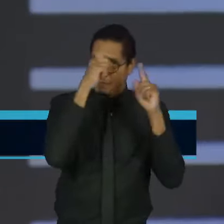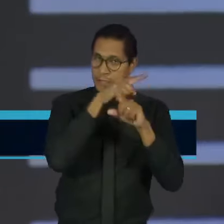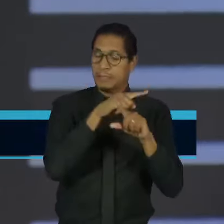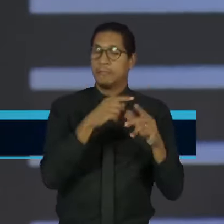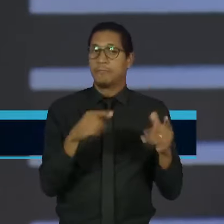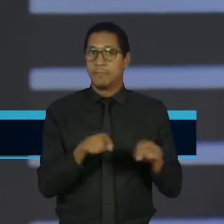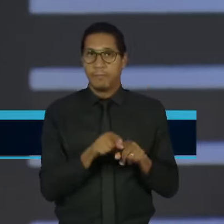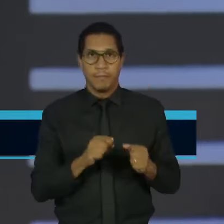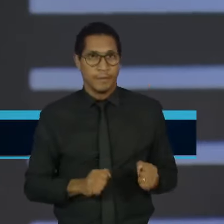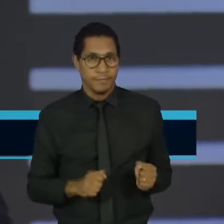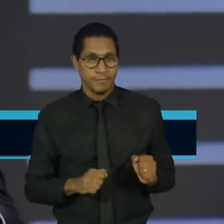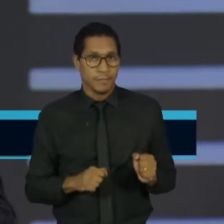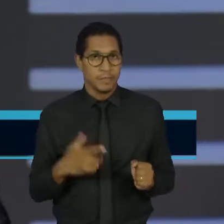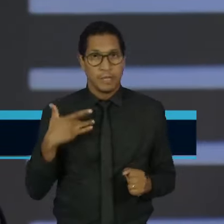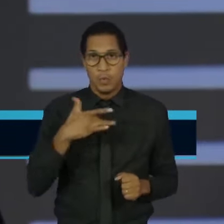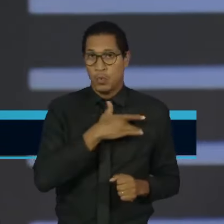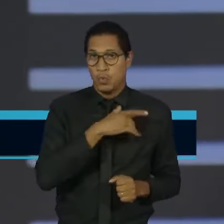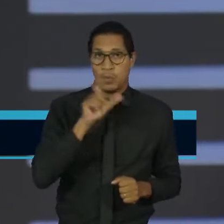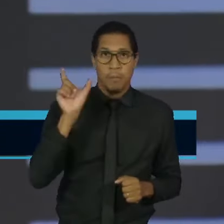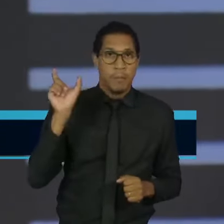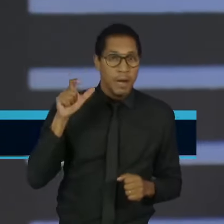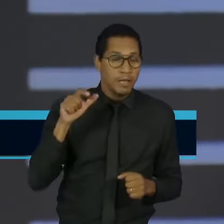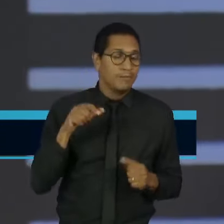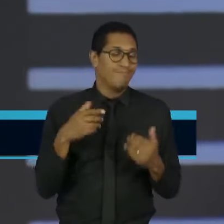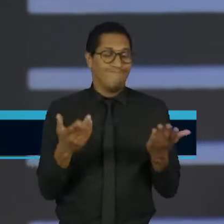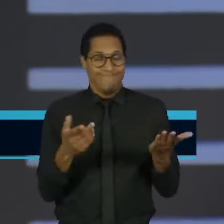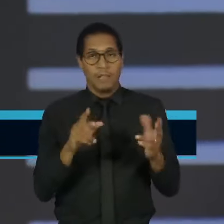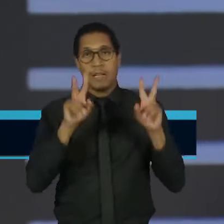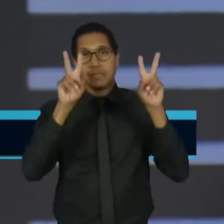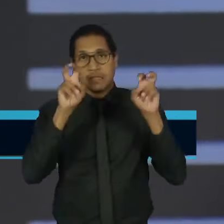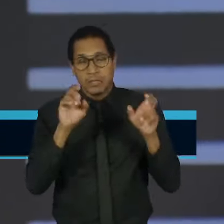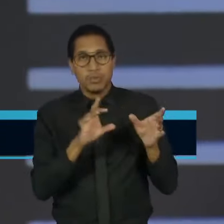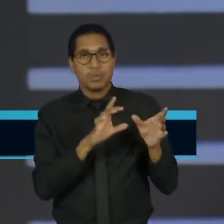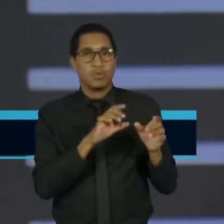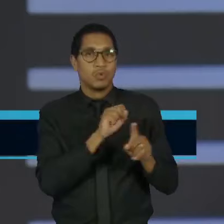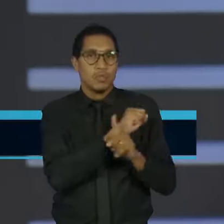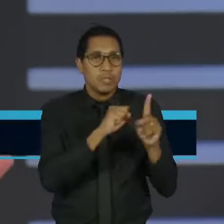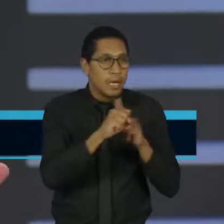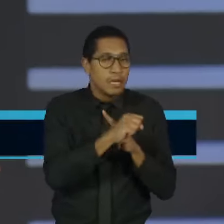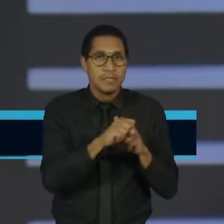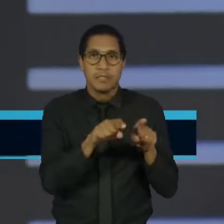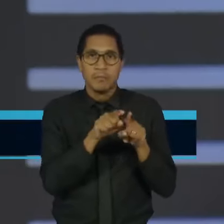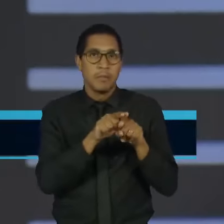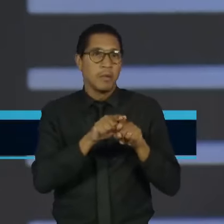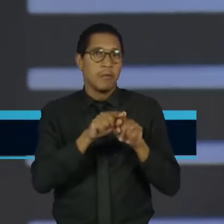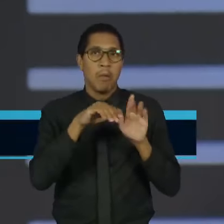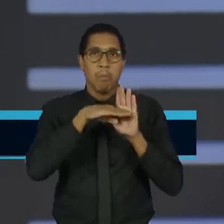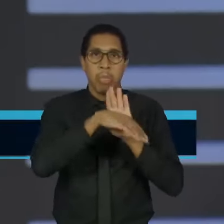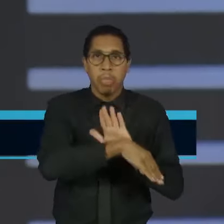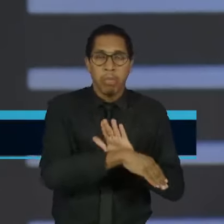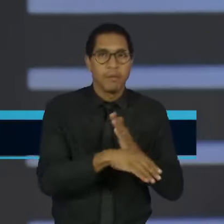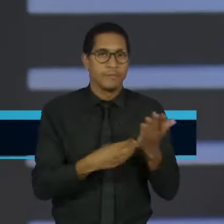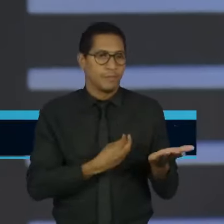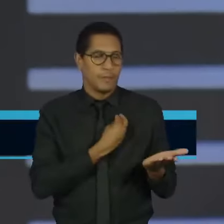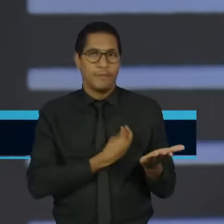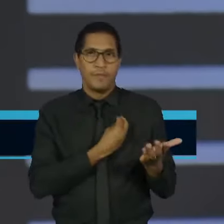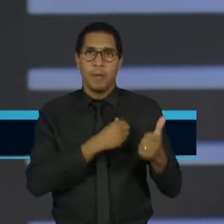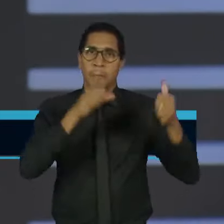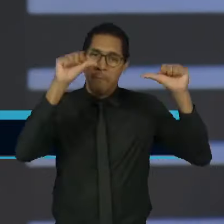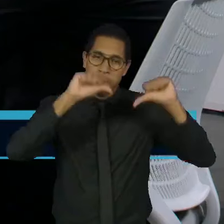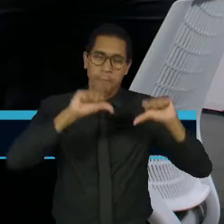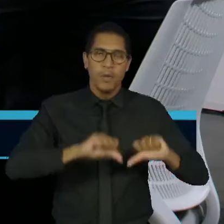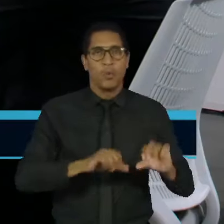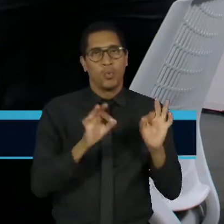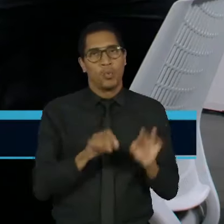plano de saúde, as questões sociais previdenciárias, eles estão perdendo tudo, a vida ficou pior para a Argentina.